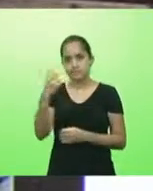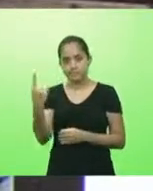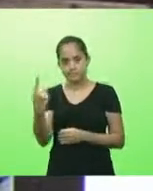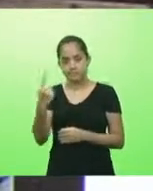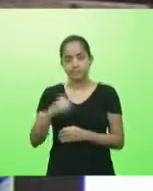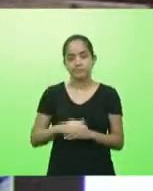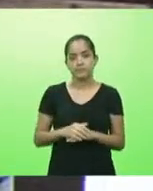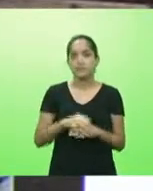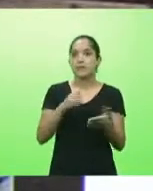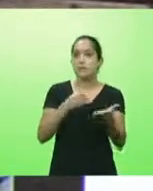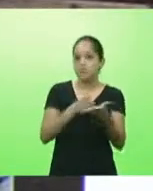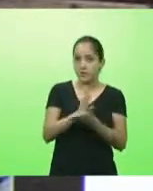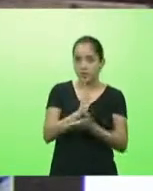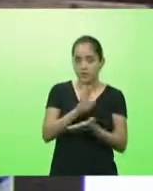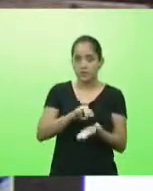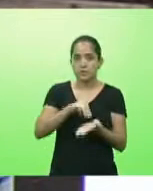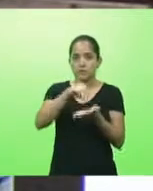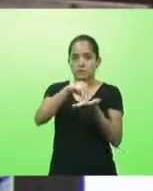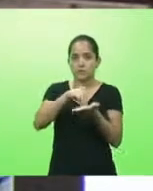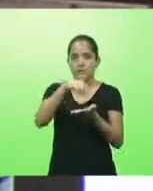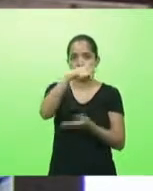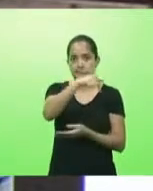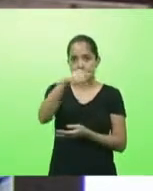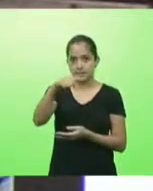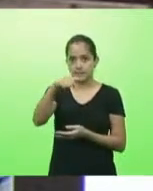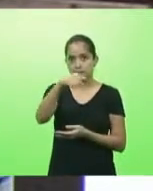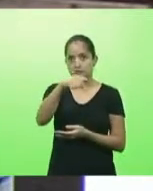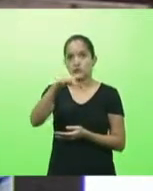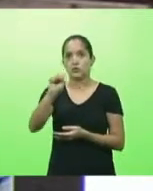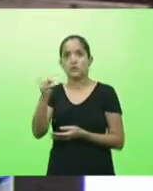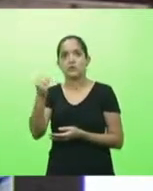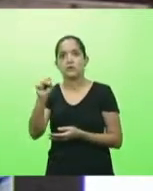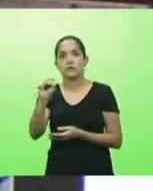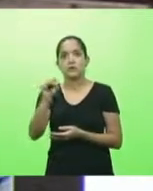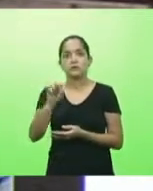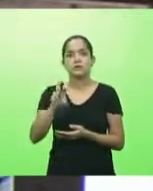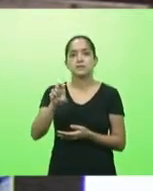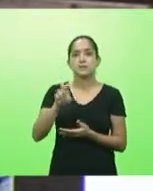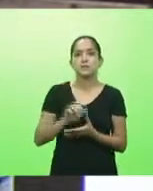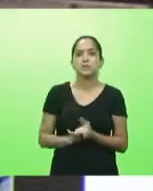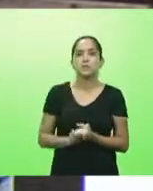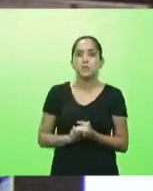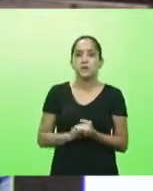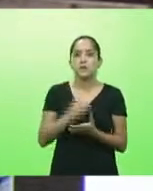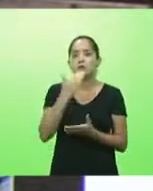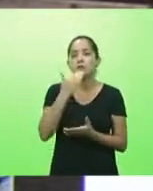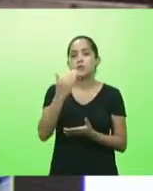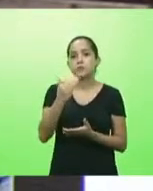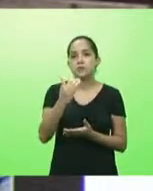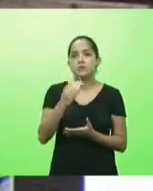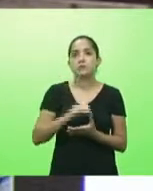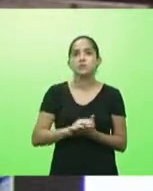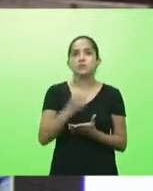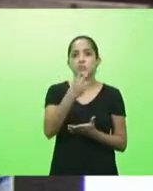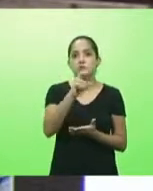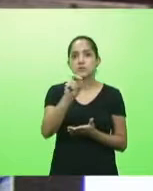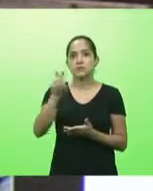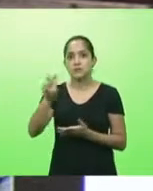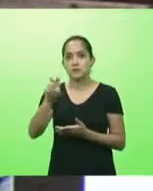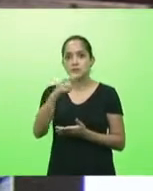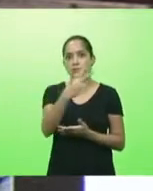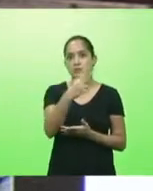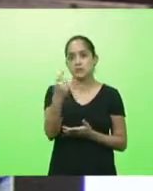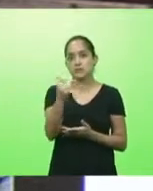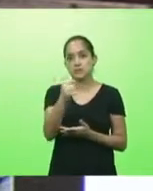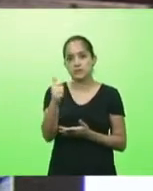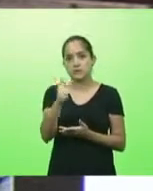Também foram aprovadas as moções nº 77 a 85 barra 2021 e os requerimentos 302 a 205 e 211 barra